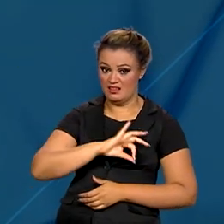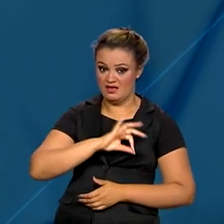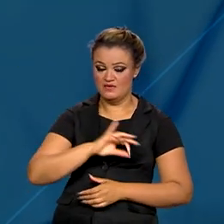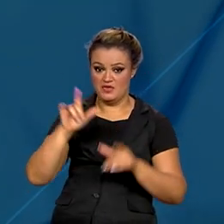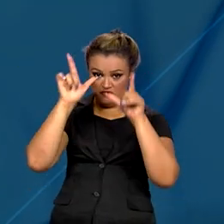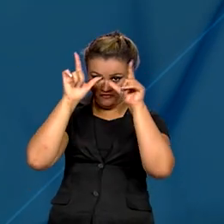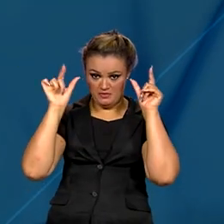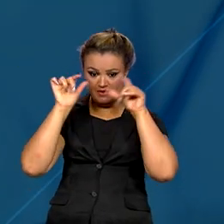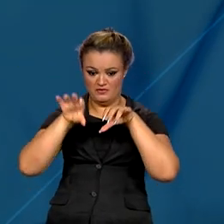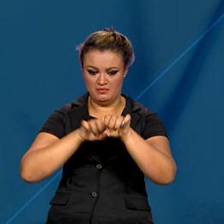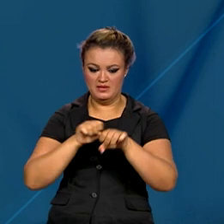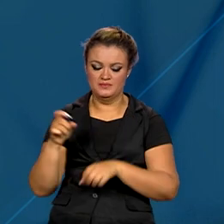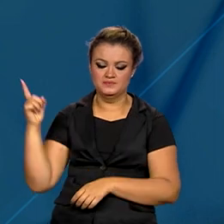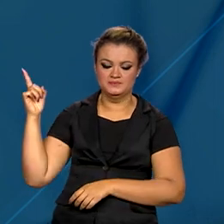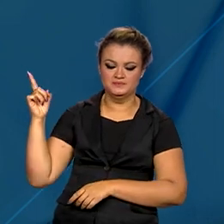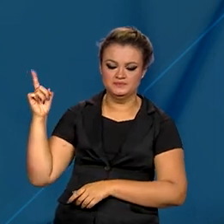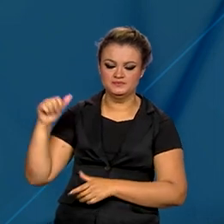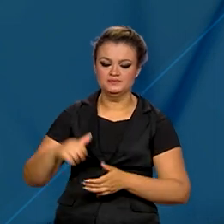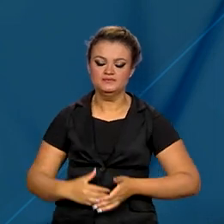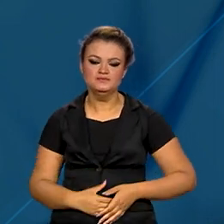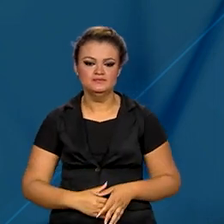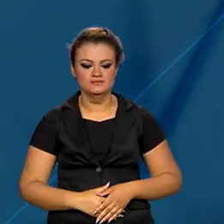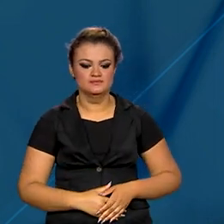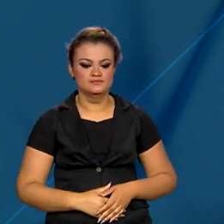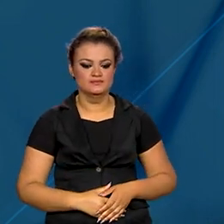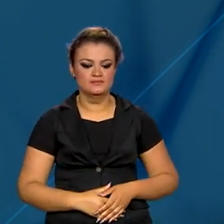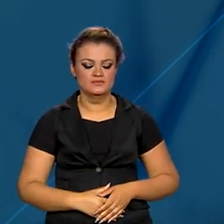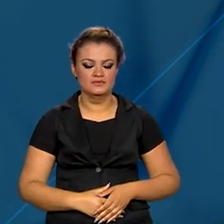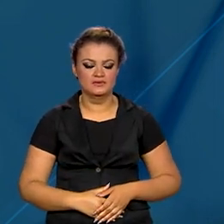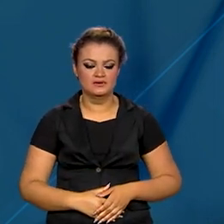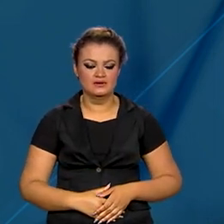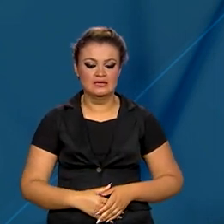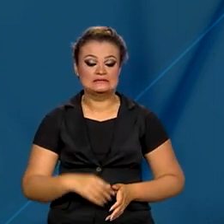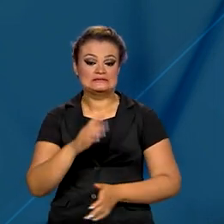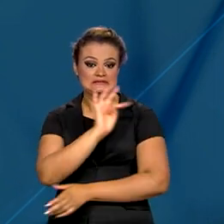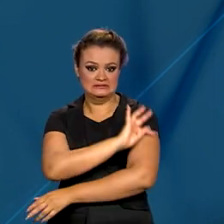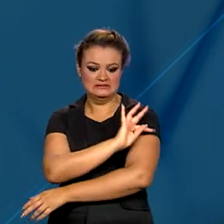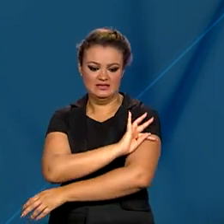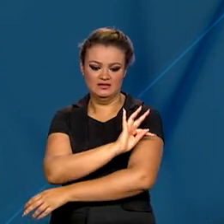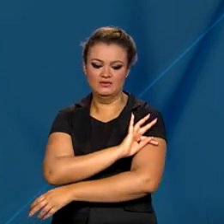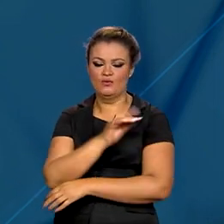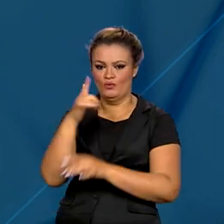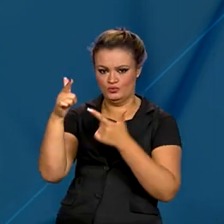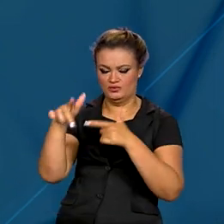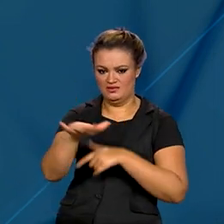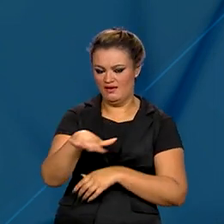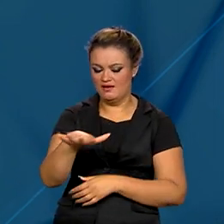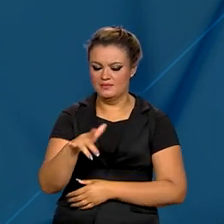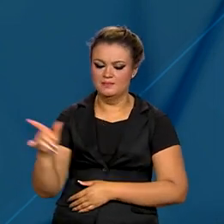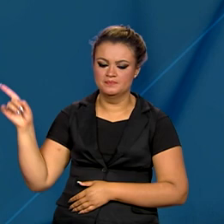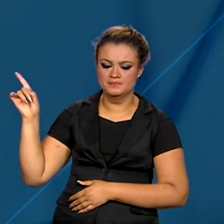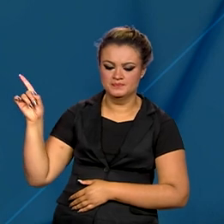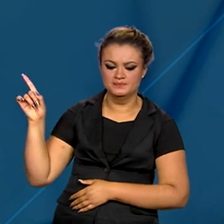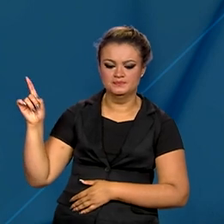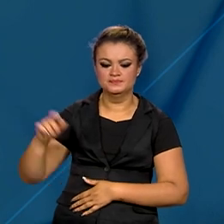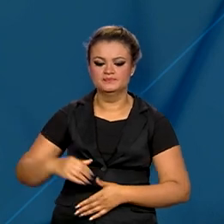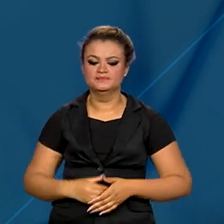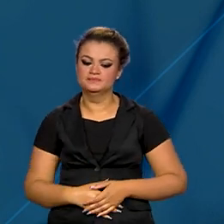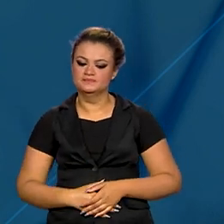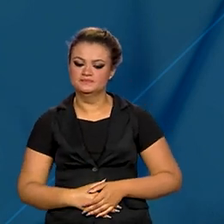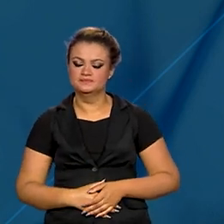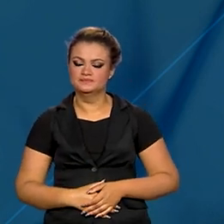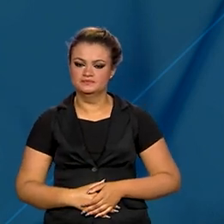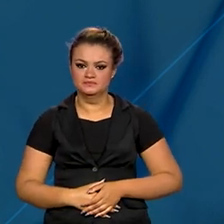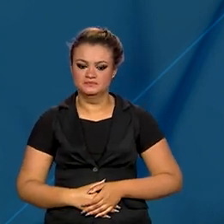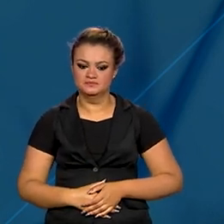mínimo, quatro mil setecentos e cinquenta reais. O salário de outros profissionais no campo da enfermagem também sofre